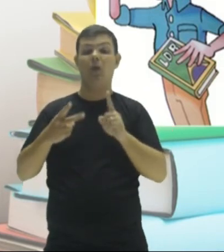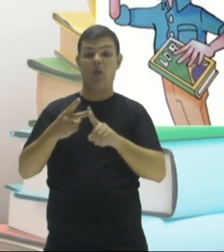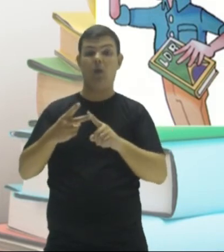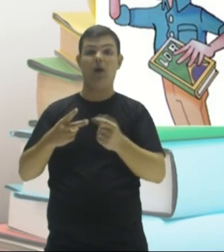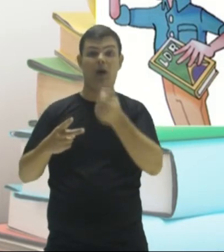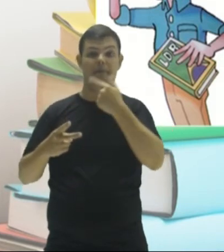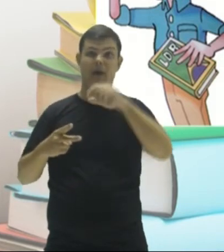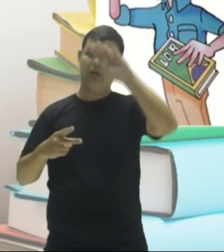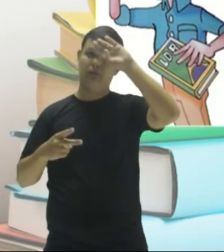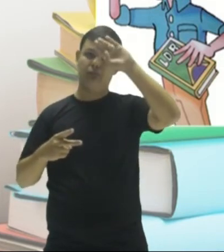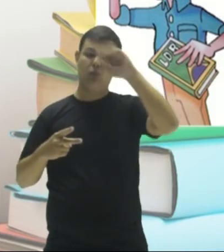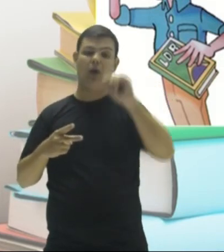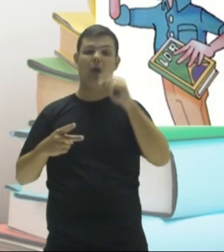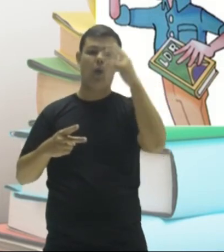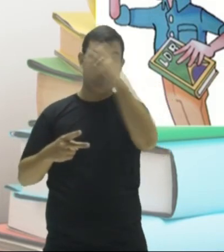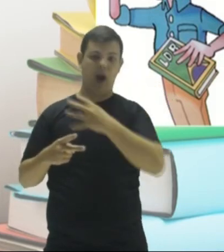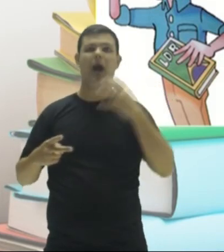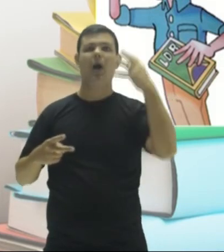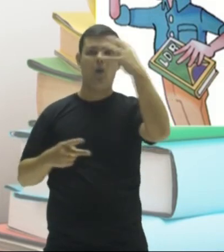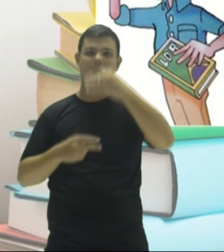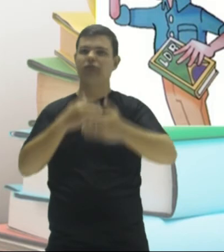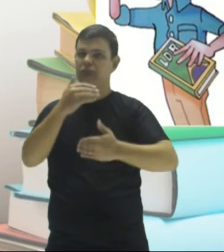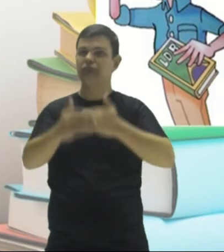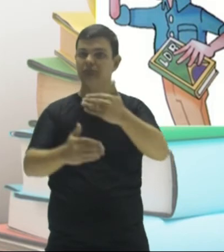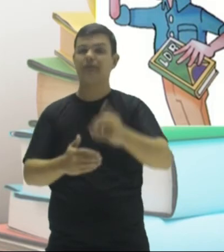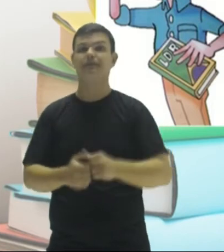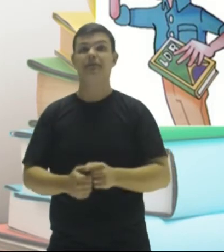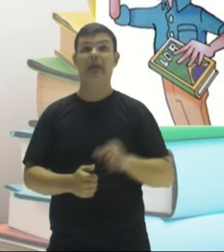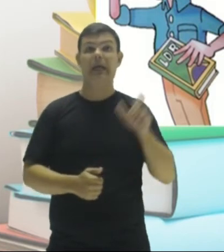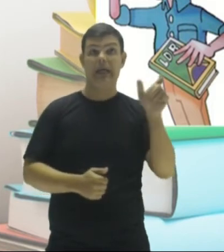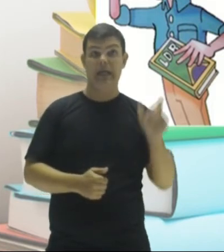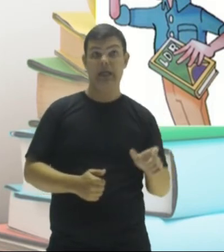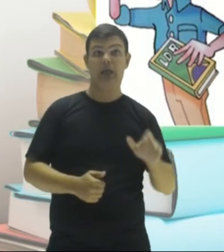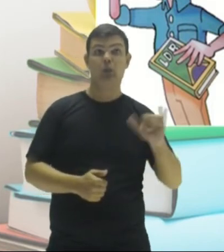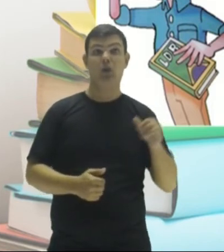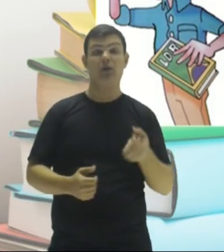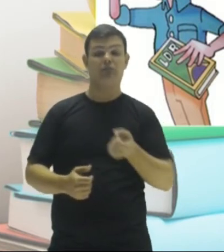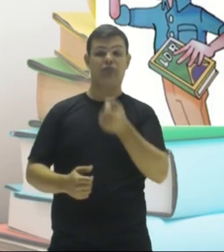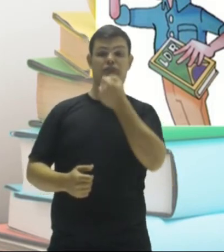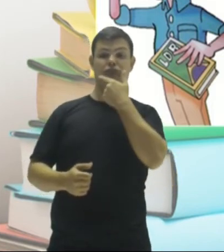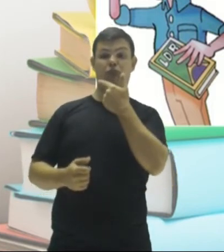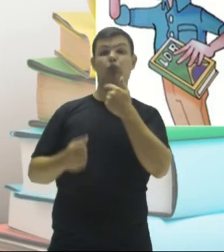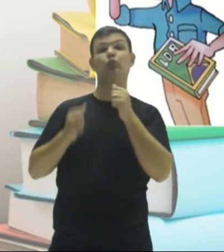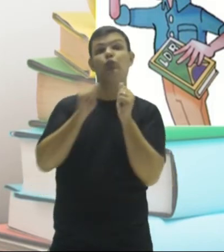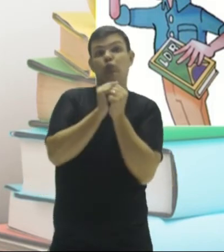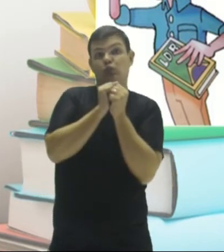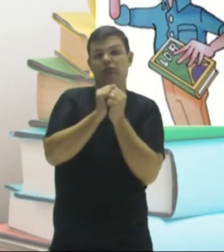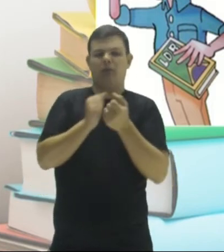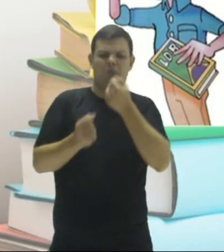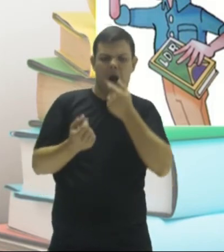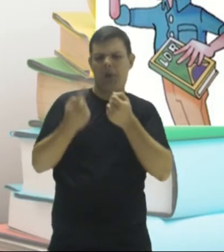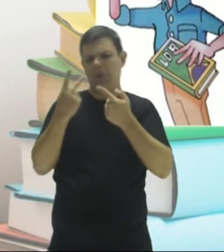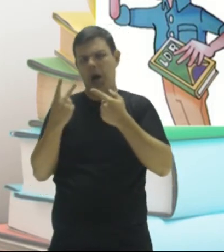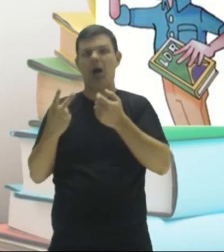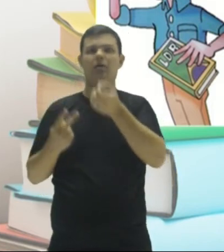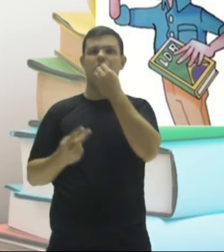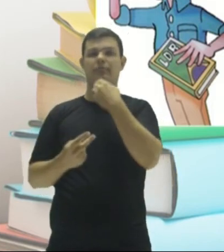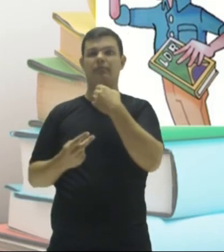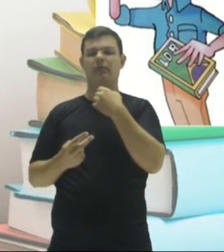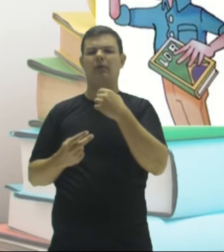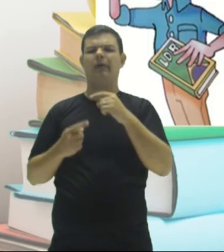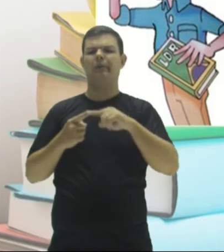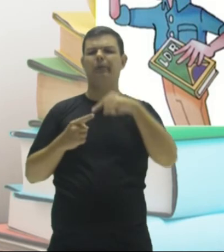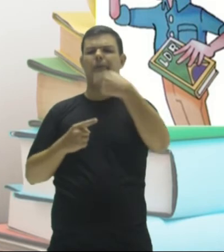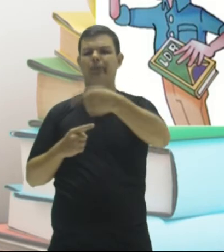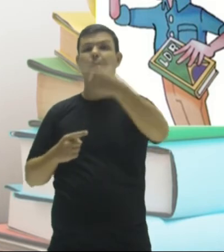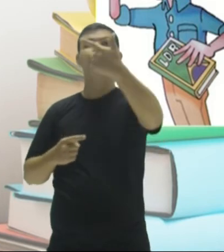quatro horas. João Carlos tomou-os simultaneamente. Quando voltará a tomar os remédios